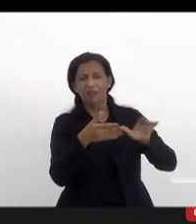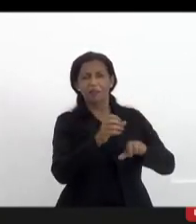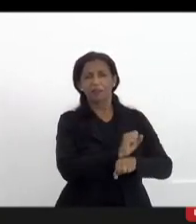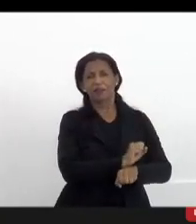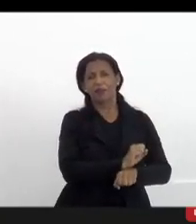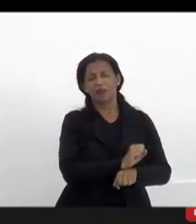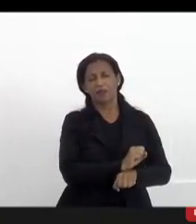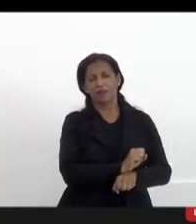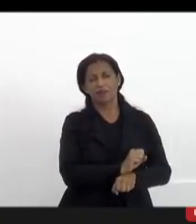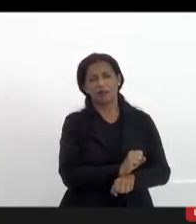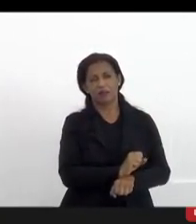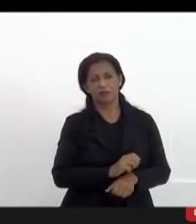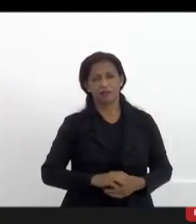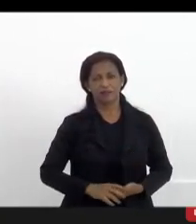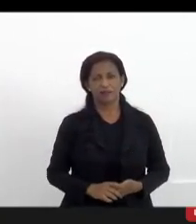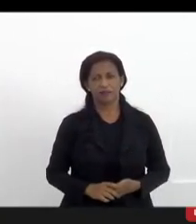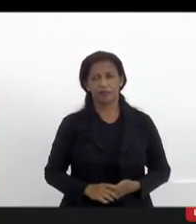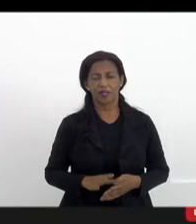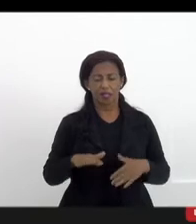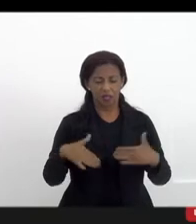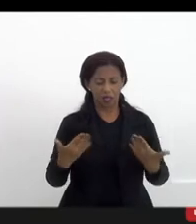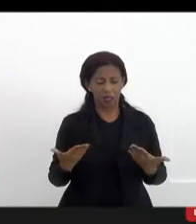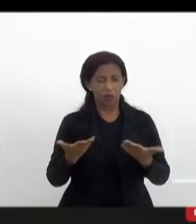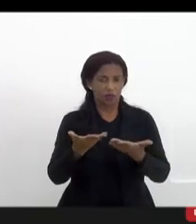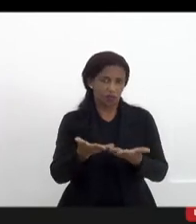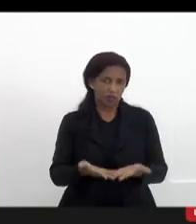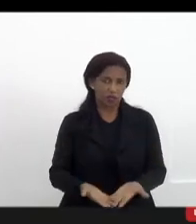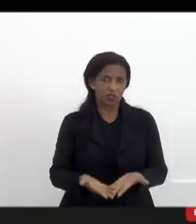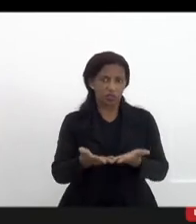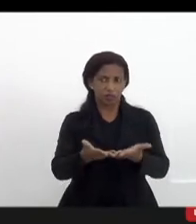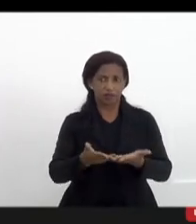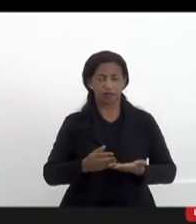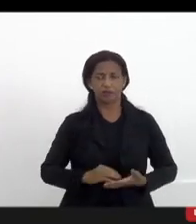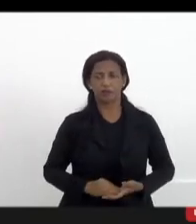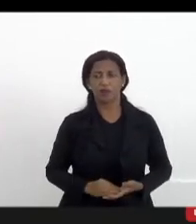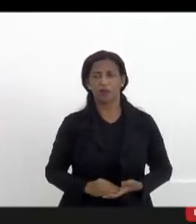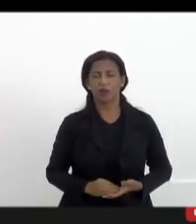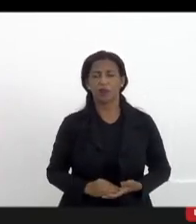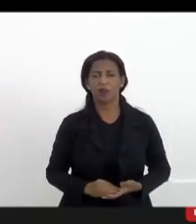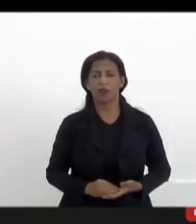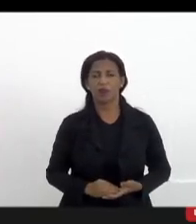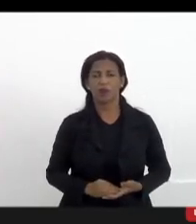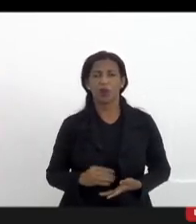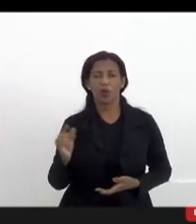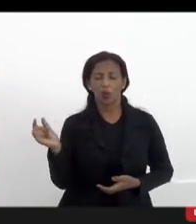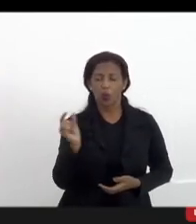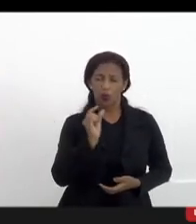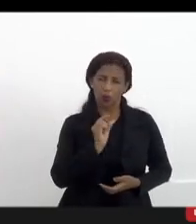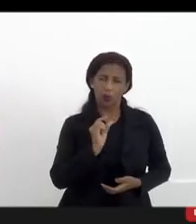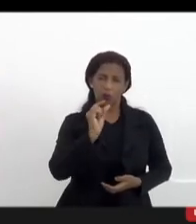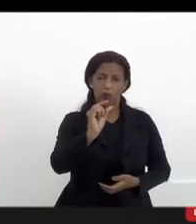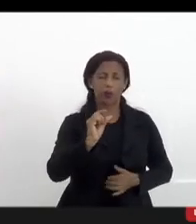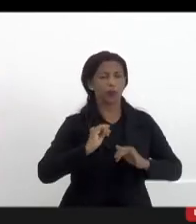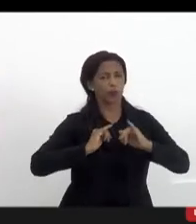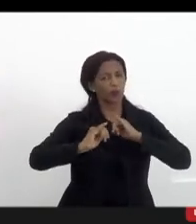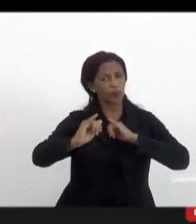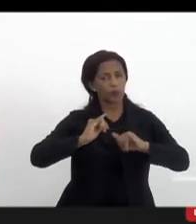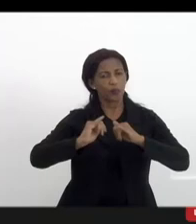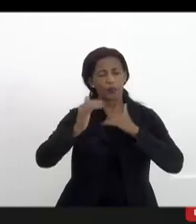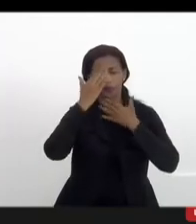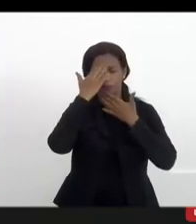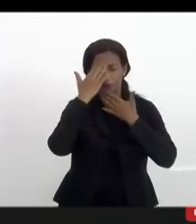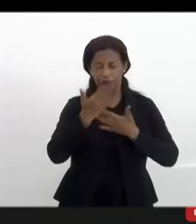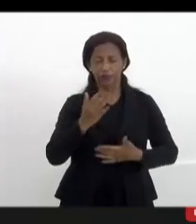então eu queria deixar aí um pouco dessa palavra e